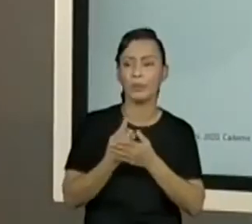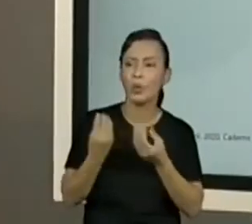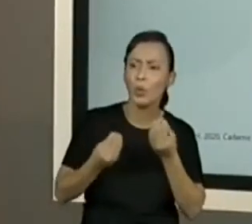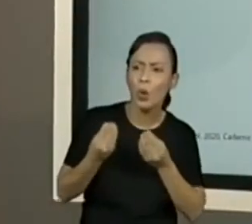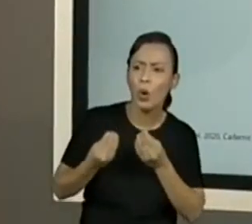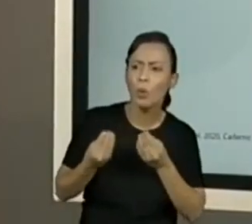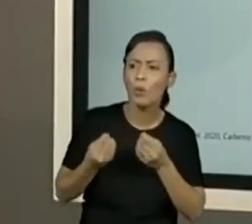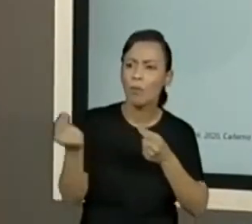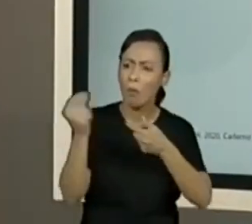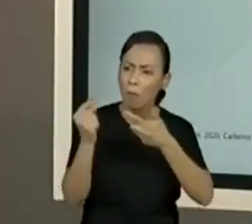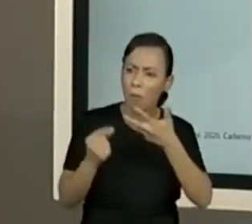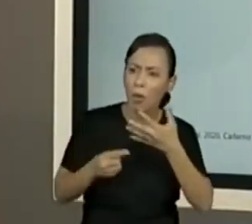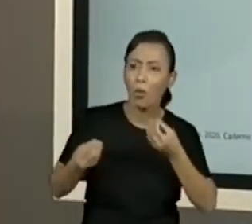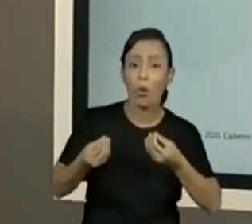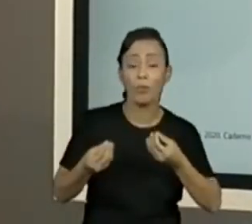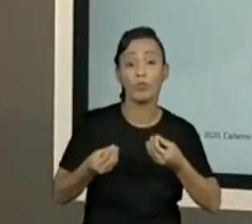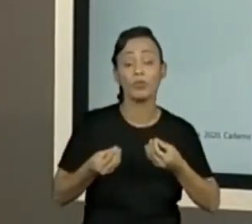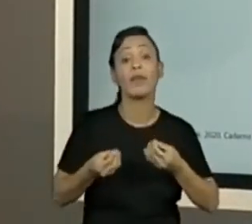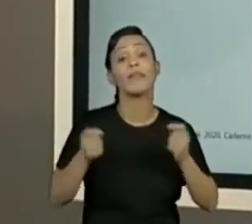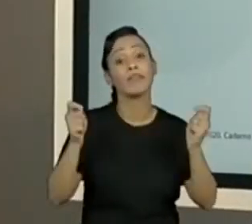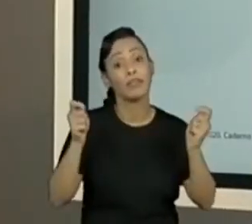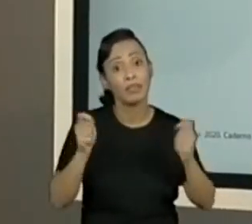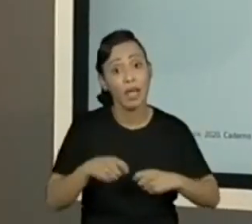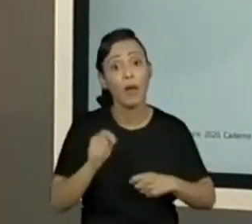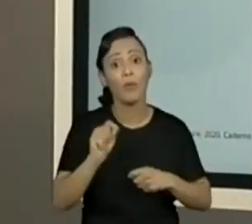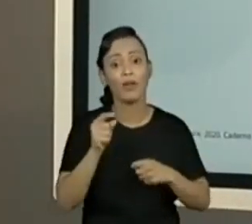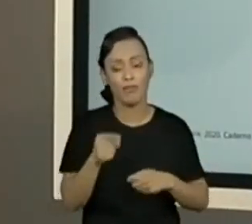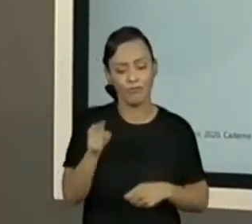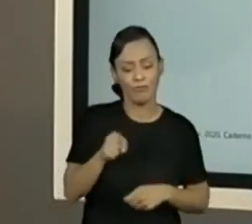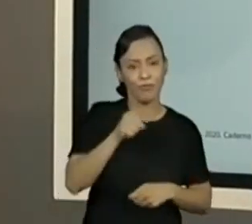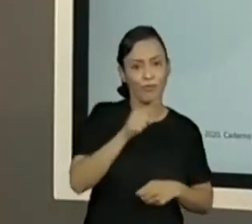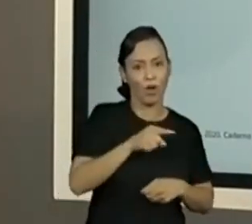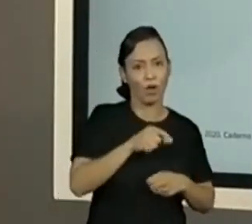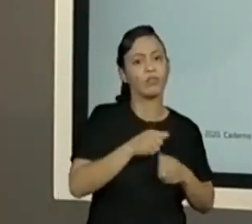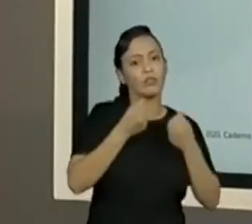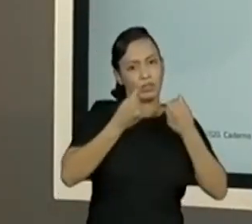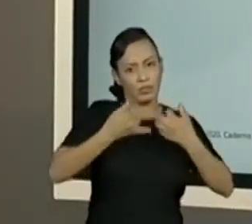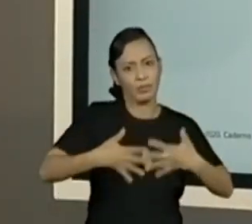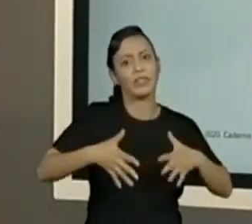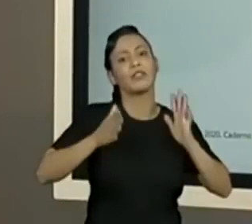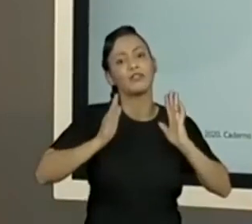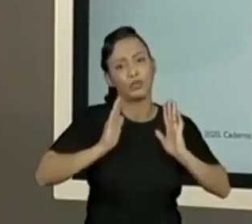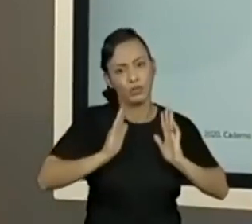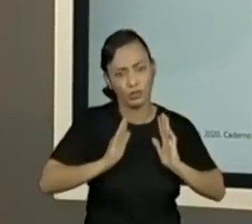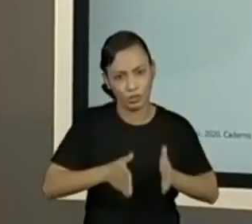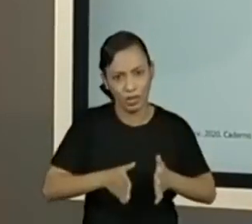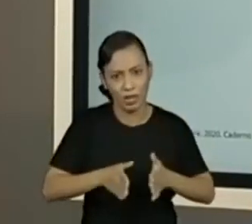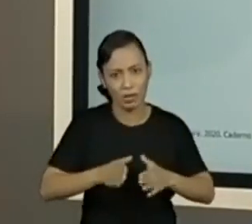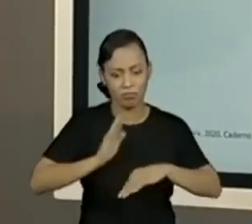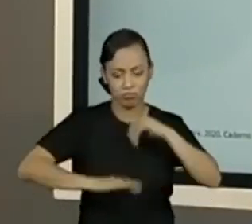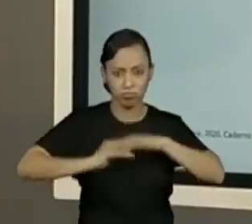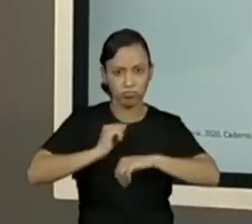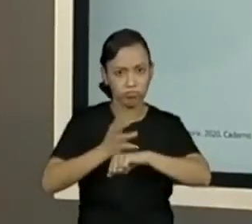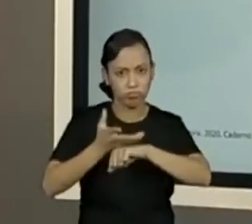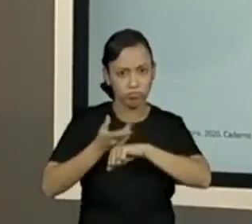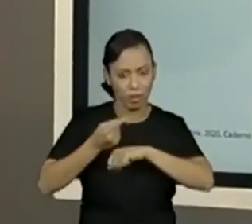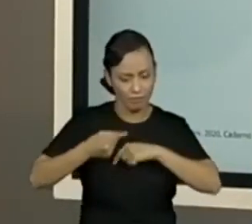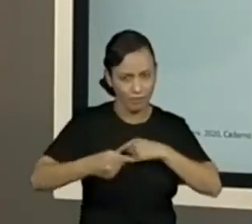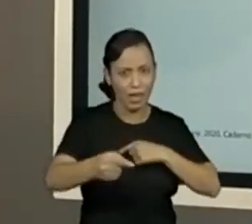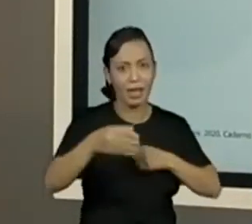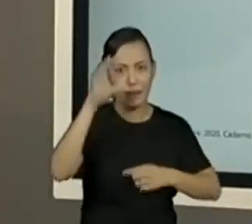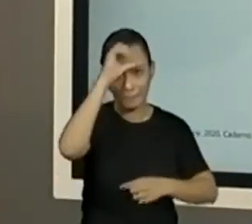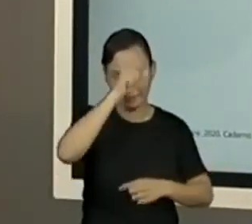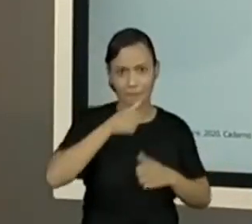novamente para quem quiser retomar a aula de ontem. Já no início eu expliquei que a sequência dois será trabalhada nas próximas semanas.